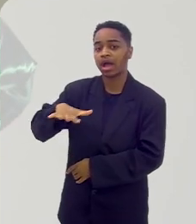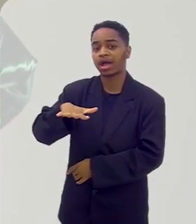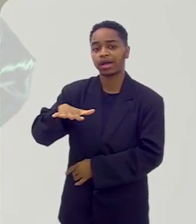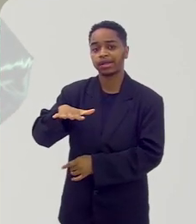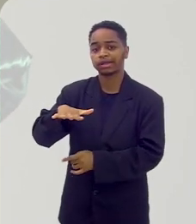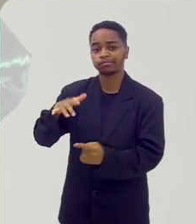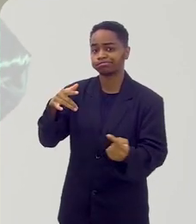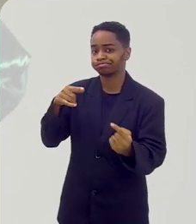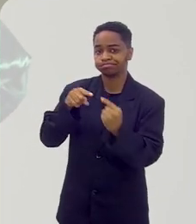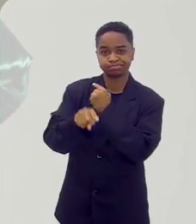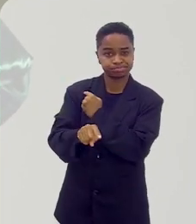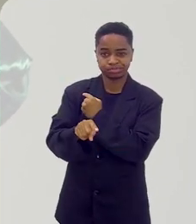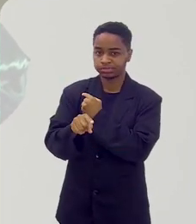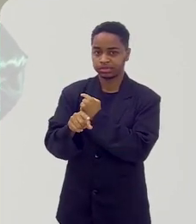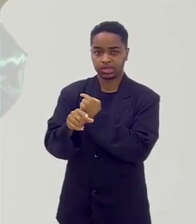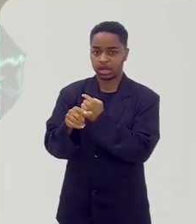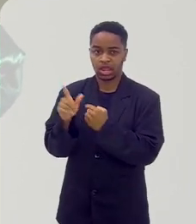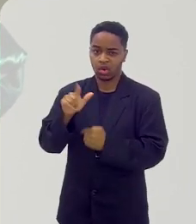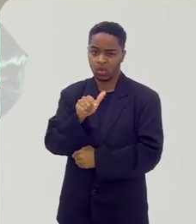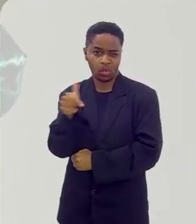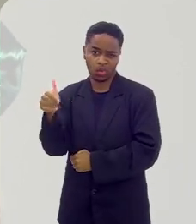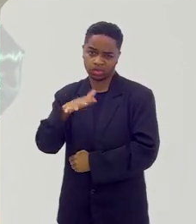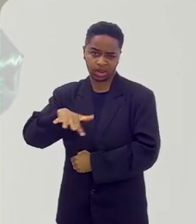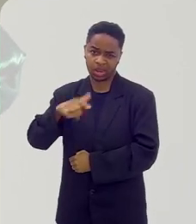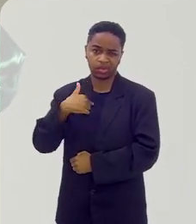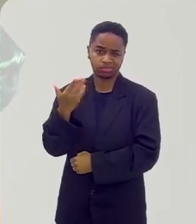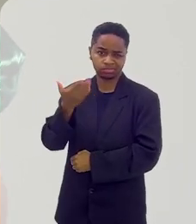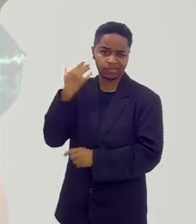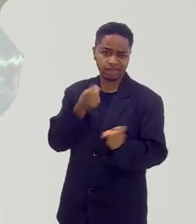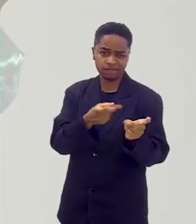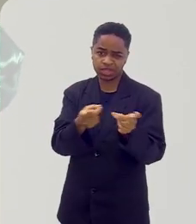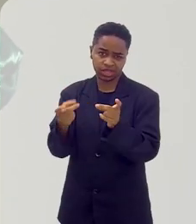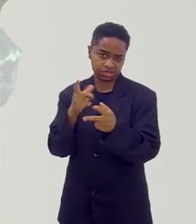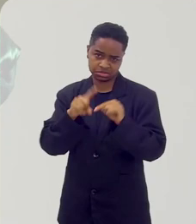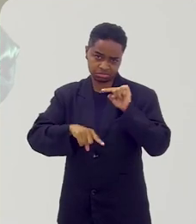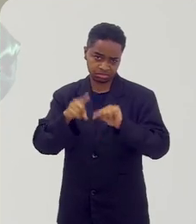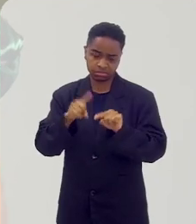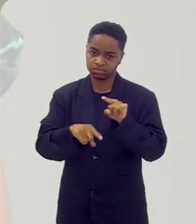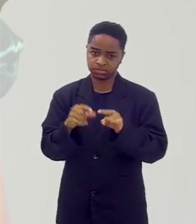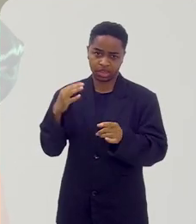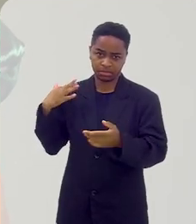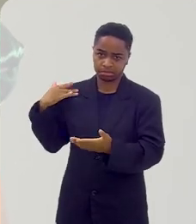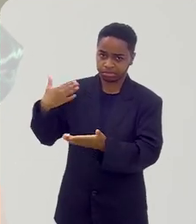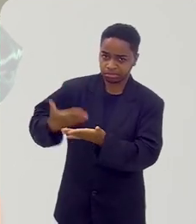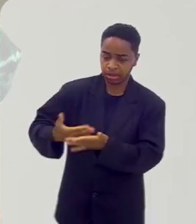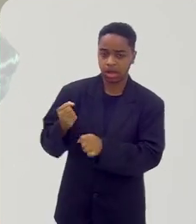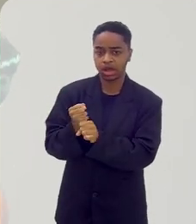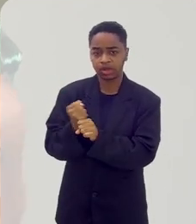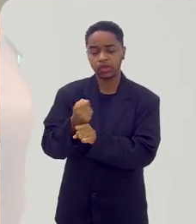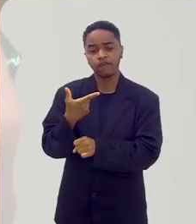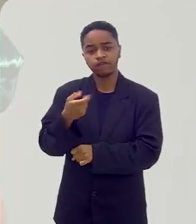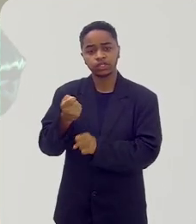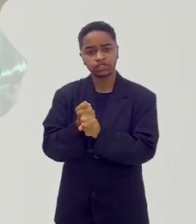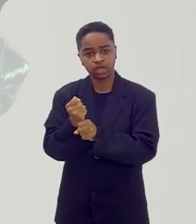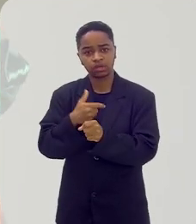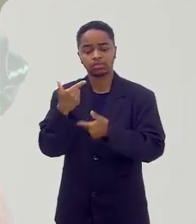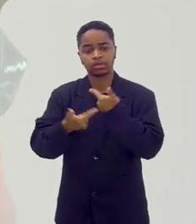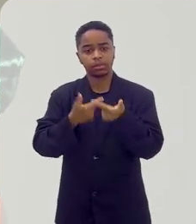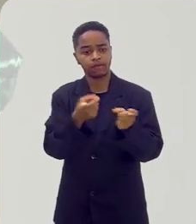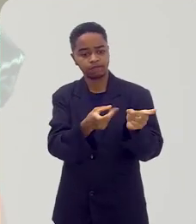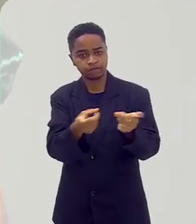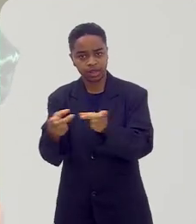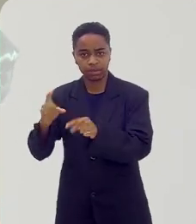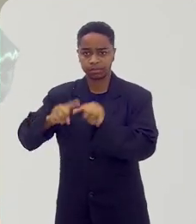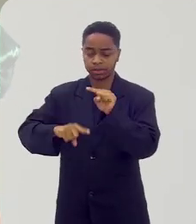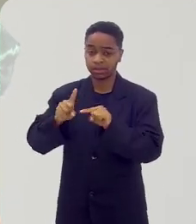área é completamente outra. Era comerciante a minha vida inteira como comerciante. 20 anos com loja,